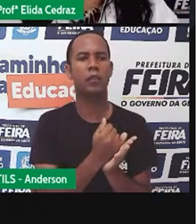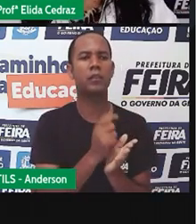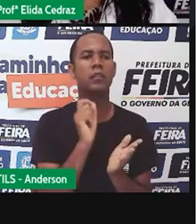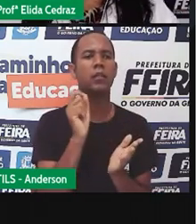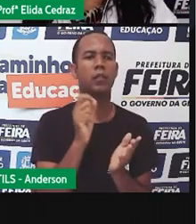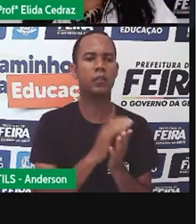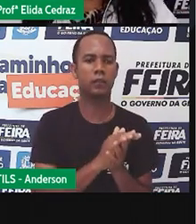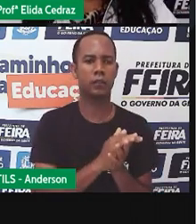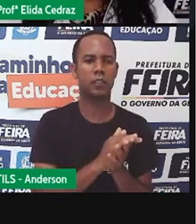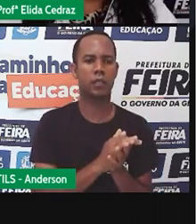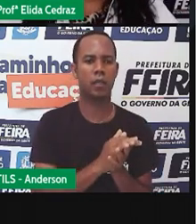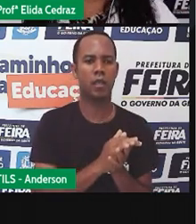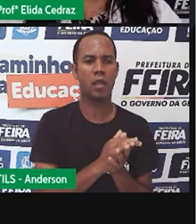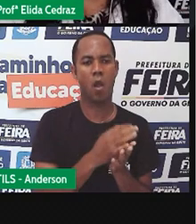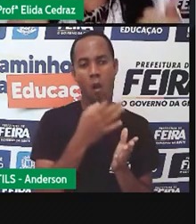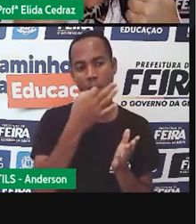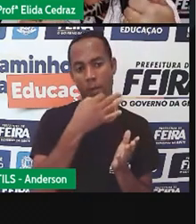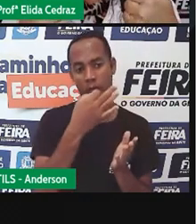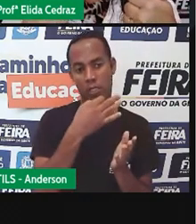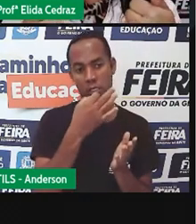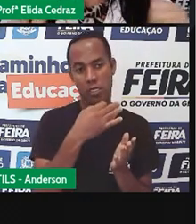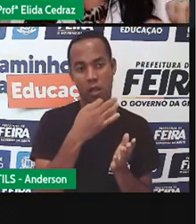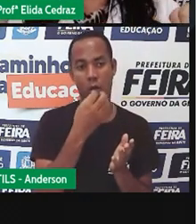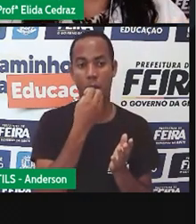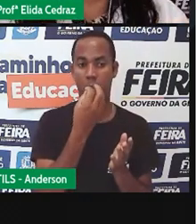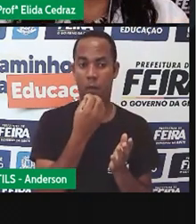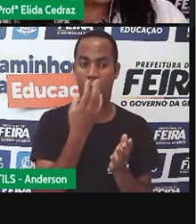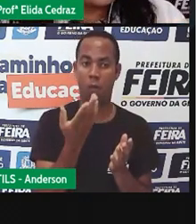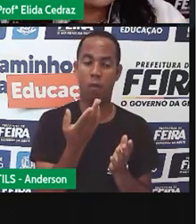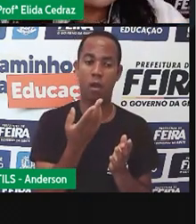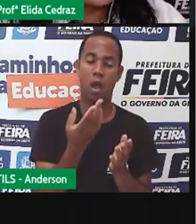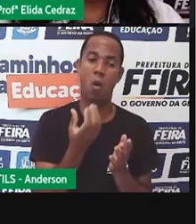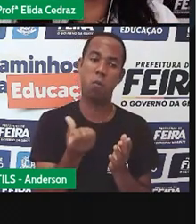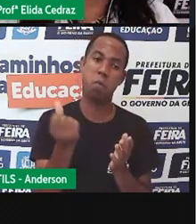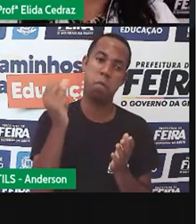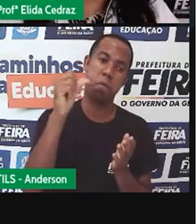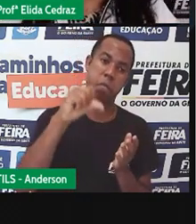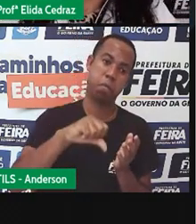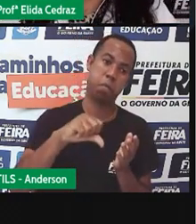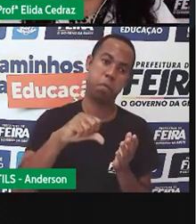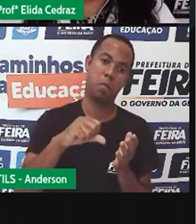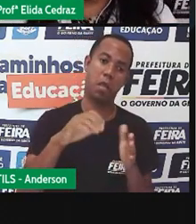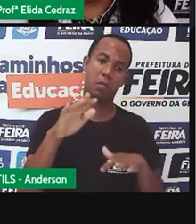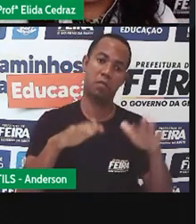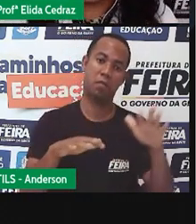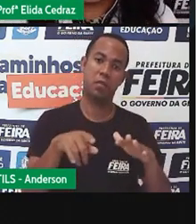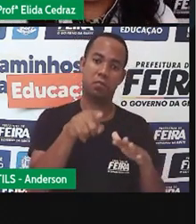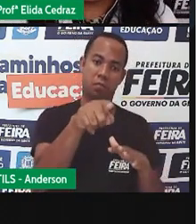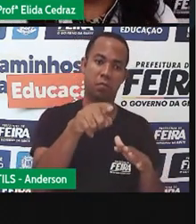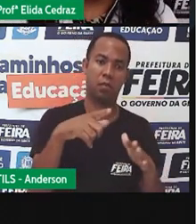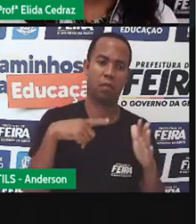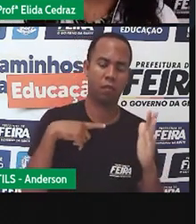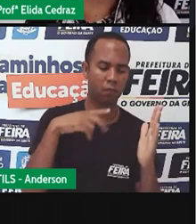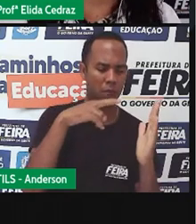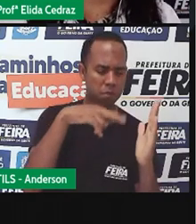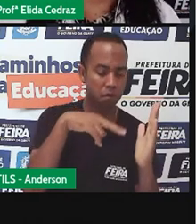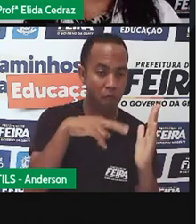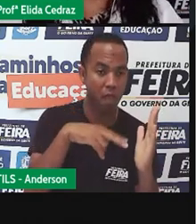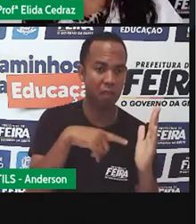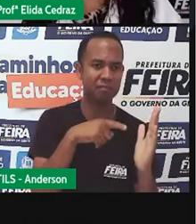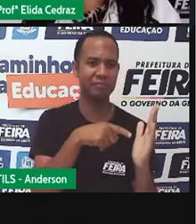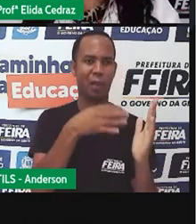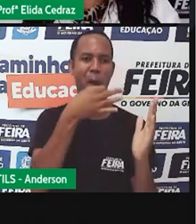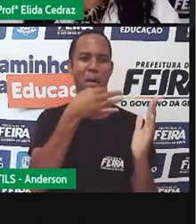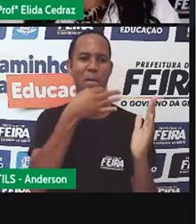fazer uma crítica positiva ou negativa com relação àquele tema. Ele vai